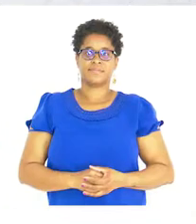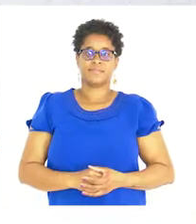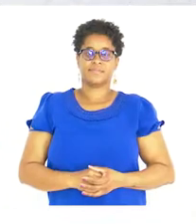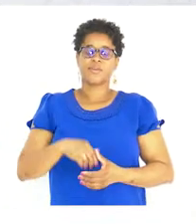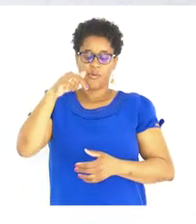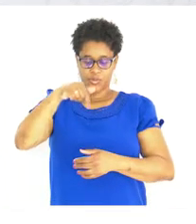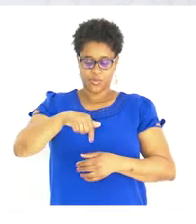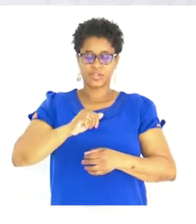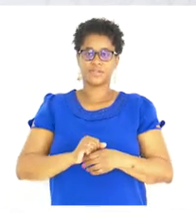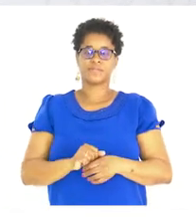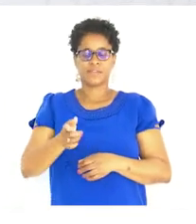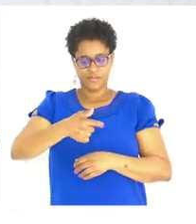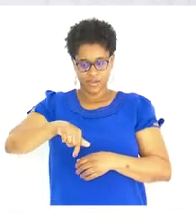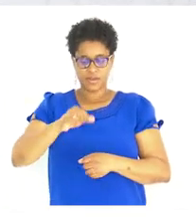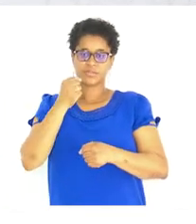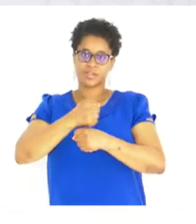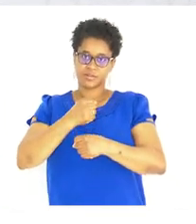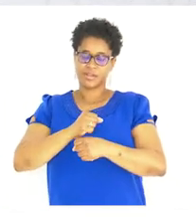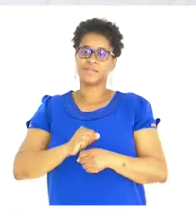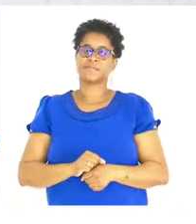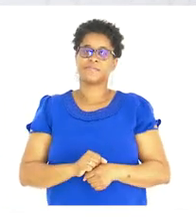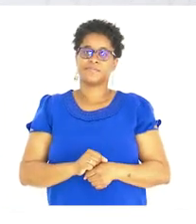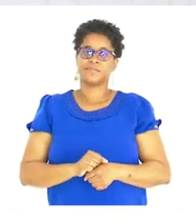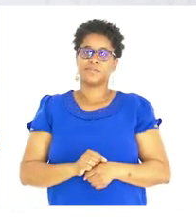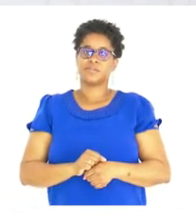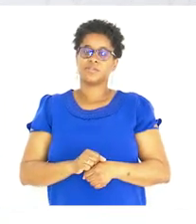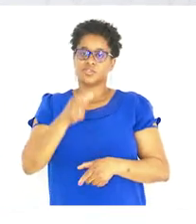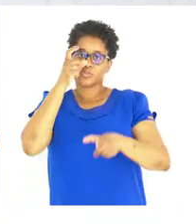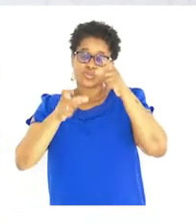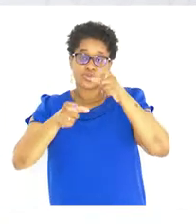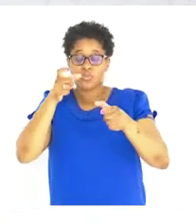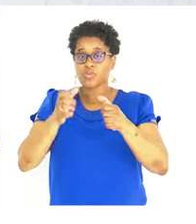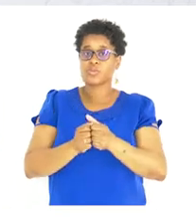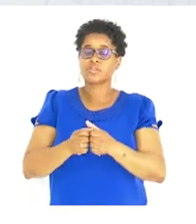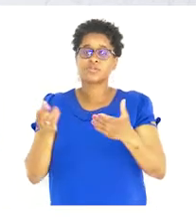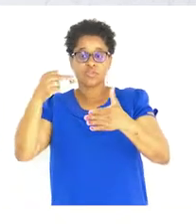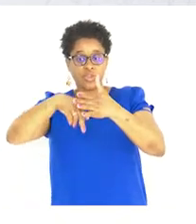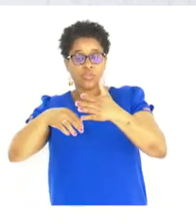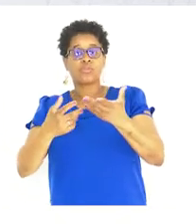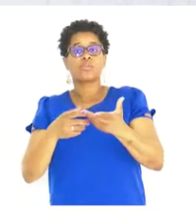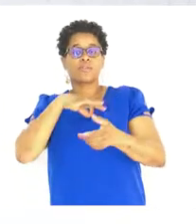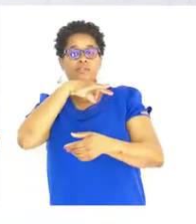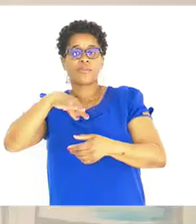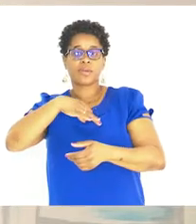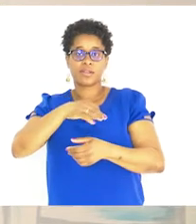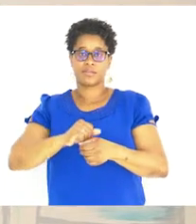Hoje vamos trabalhar os membros da família